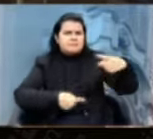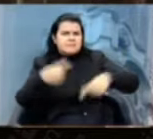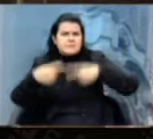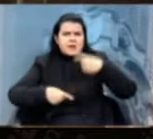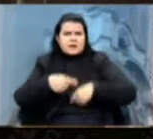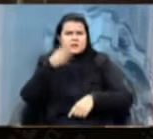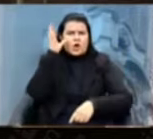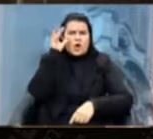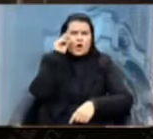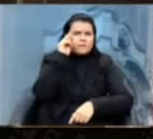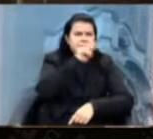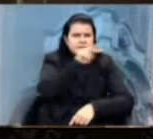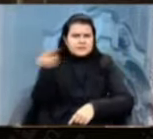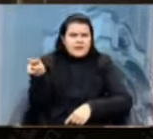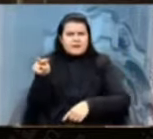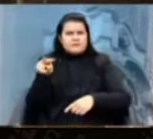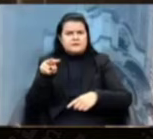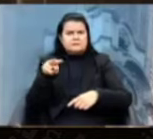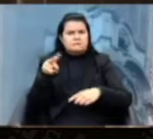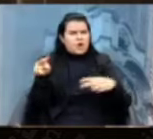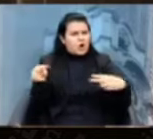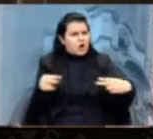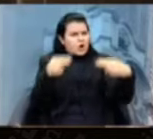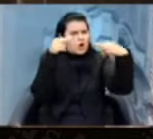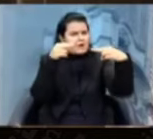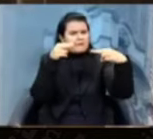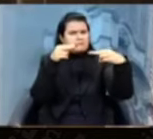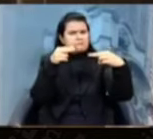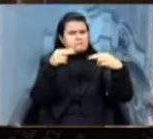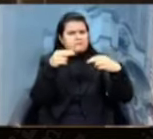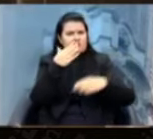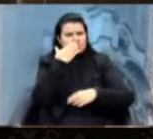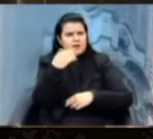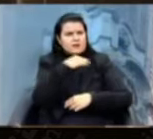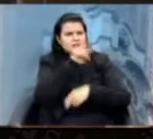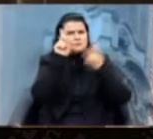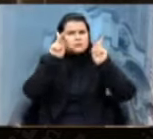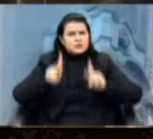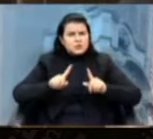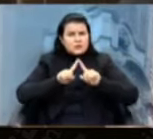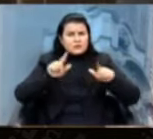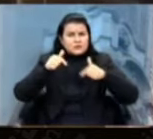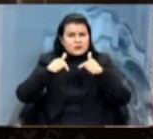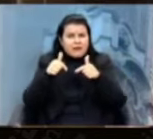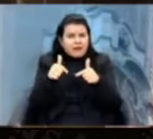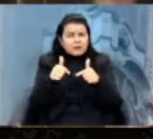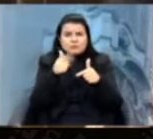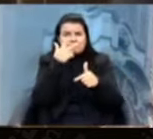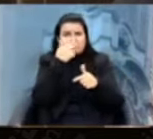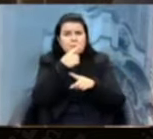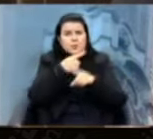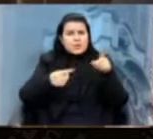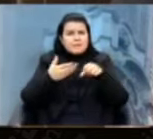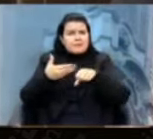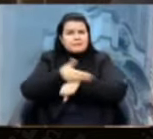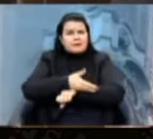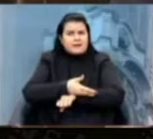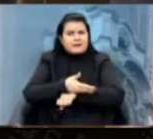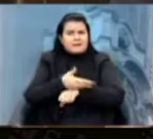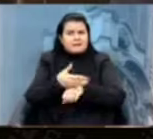desses trabalhadores e trabalhadoras que estão aqui, em pequena quantidade, que foram proibidos de entrar na sua totalidade.